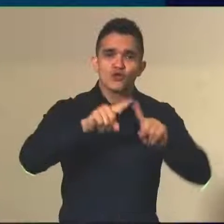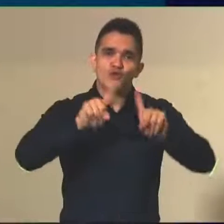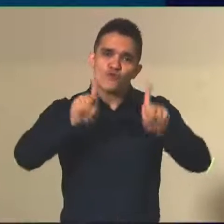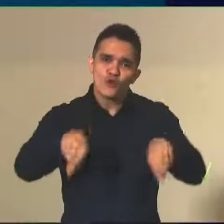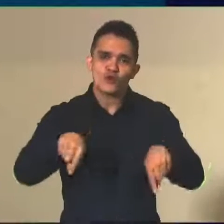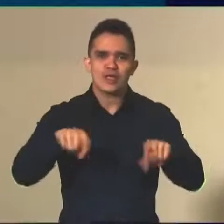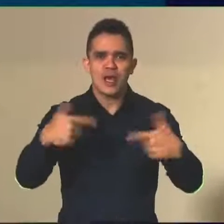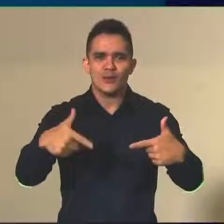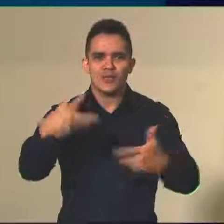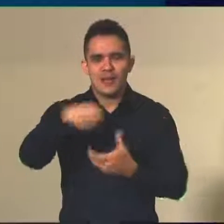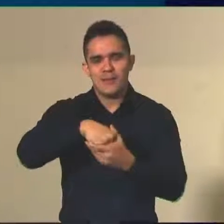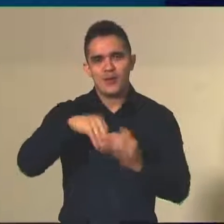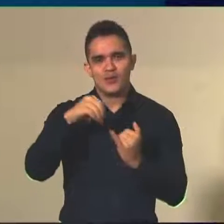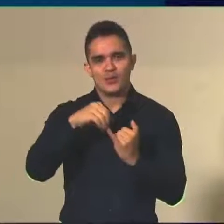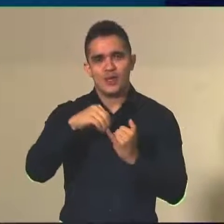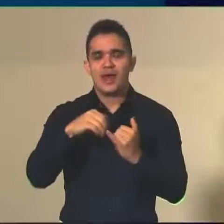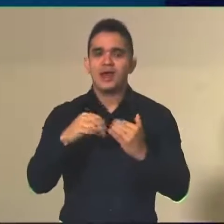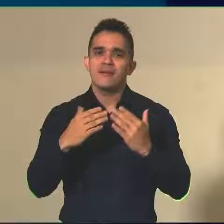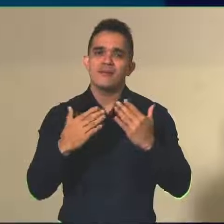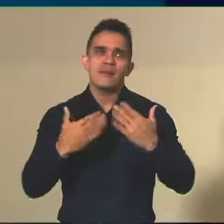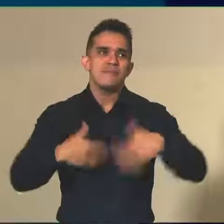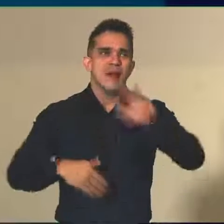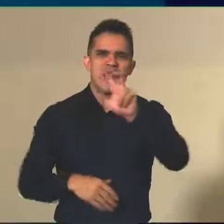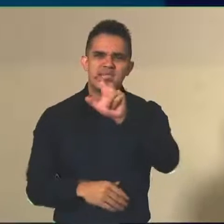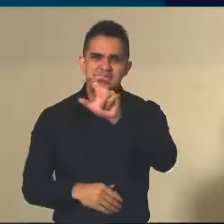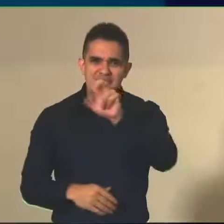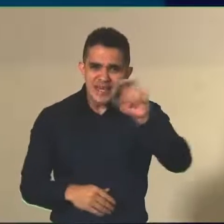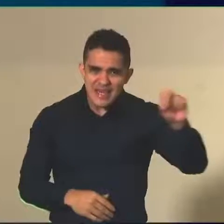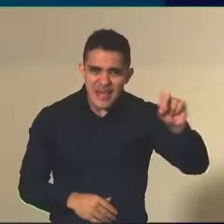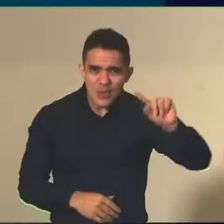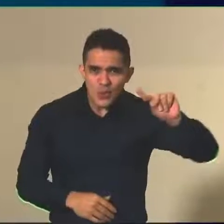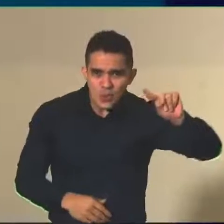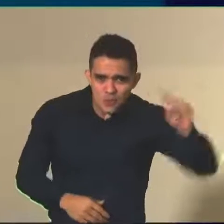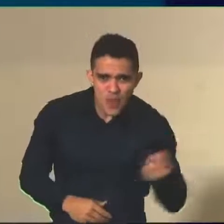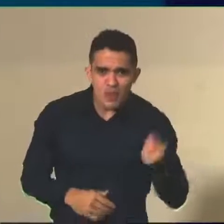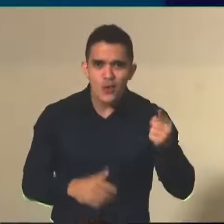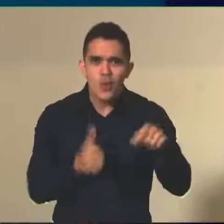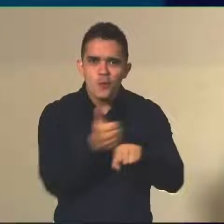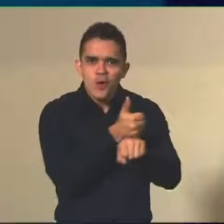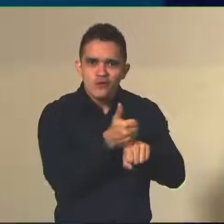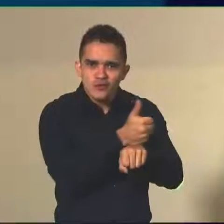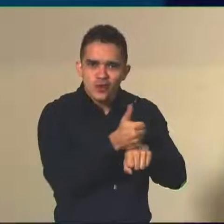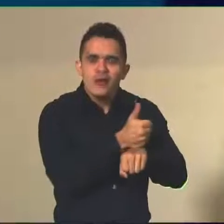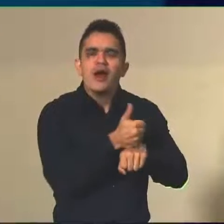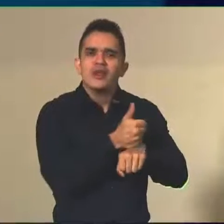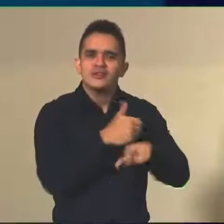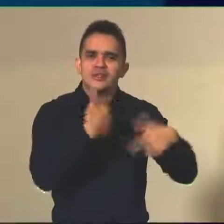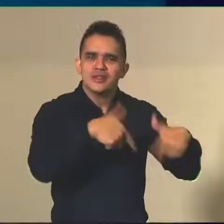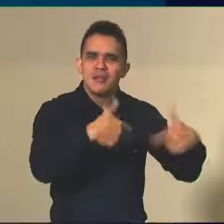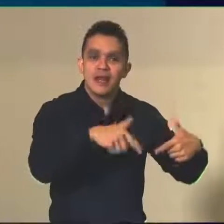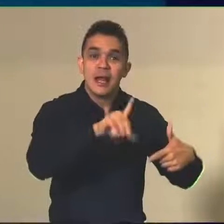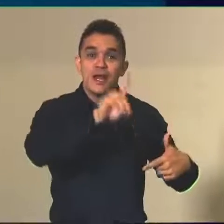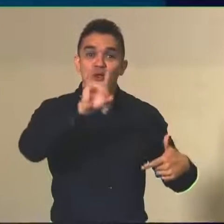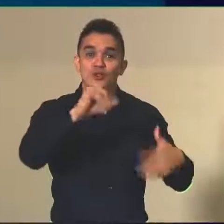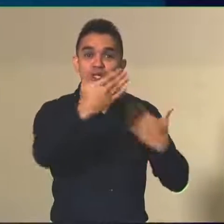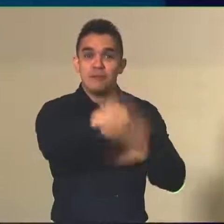e todos os mais de 500 mil profissionais que foram envolvidos na aplicação deste exame agora em 2022.